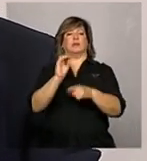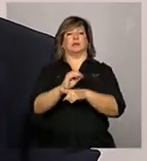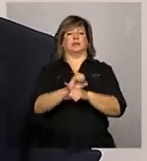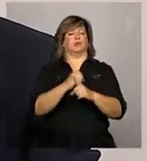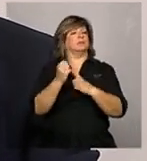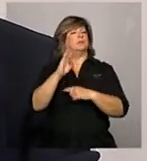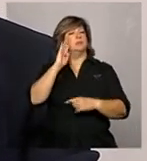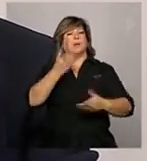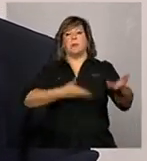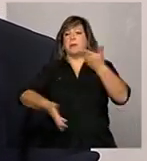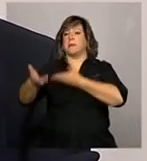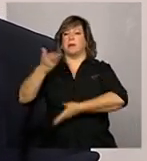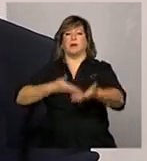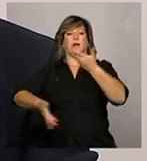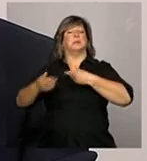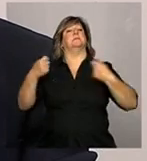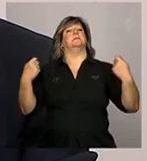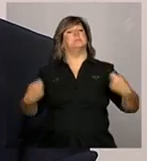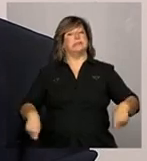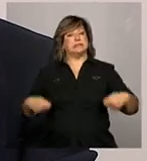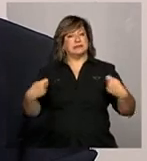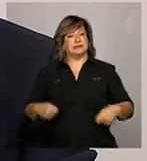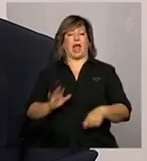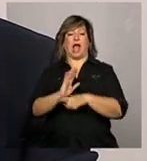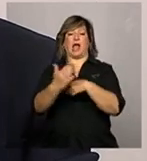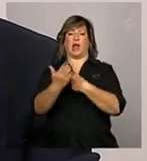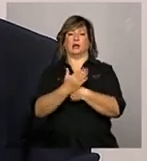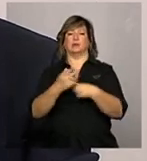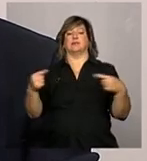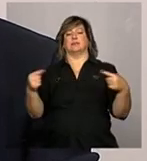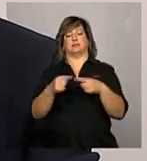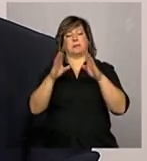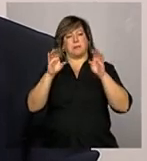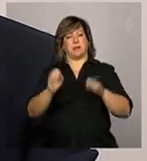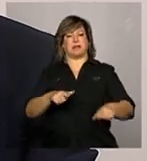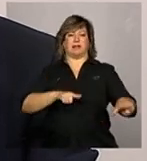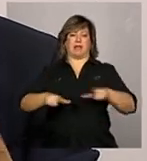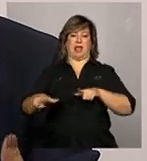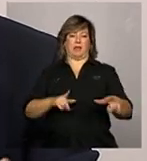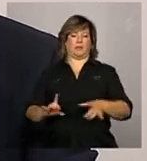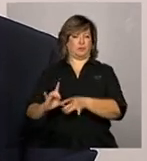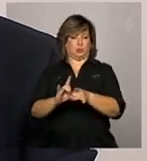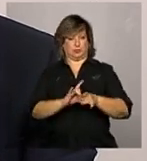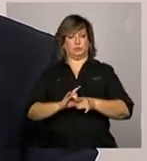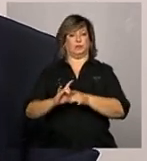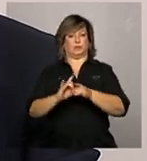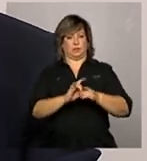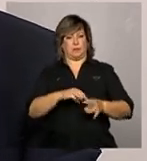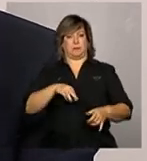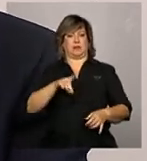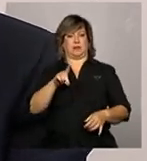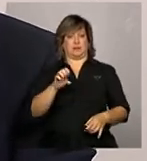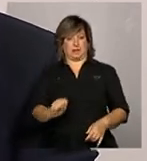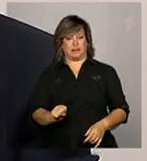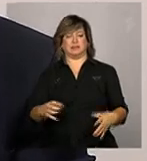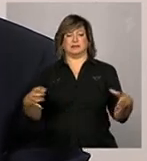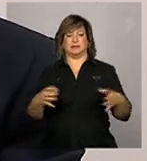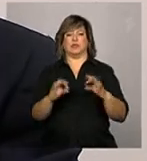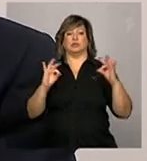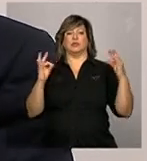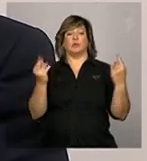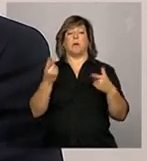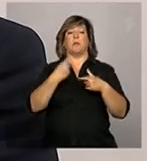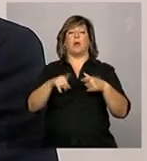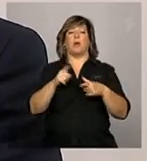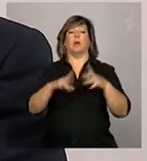fundamental essa interação essa articulação entre as diversas áreas de forma que vocês possam trabalhar conjuntamente e os problemas